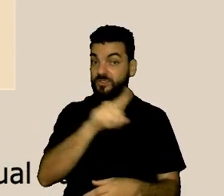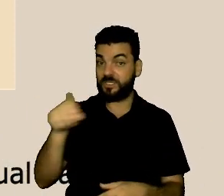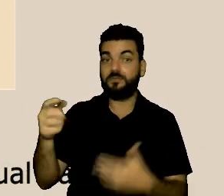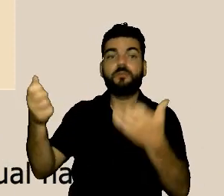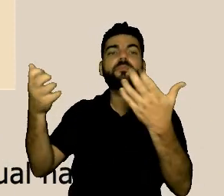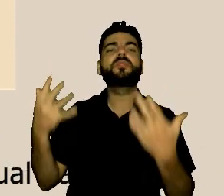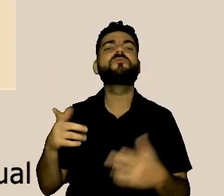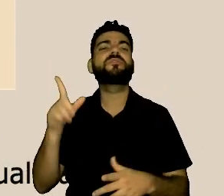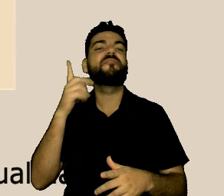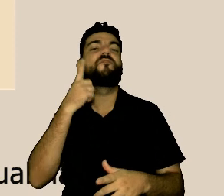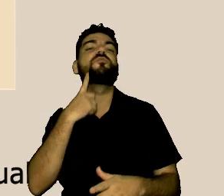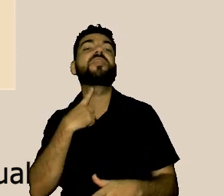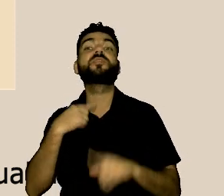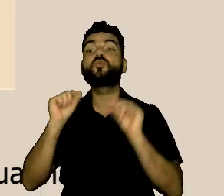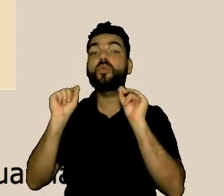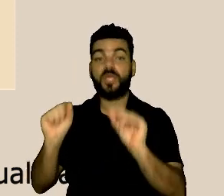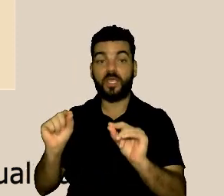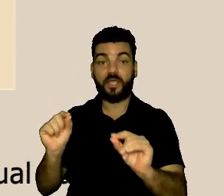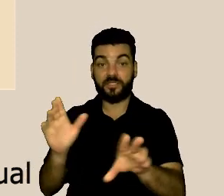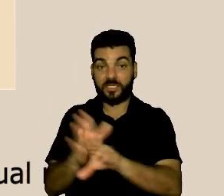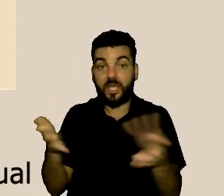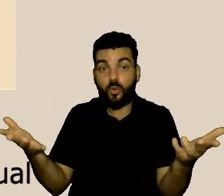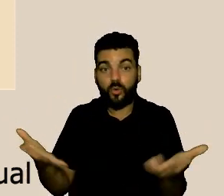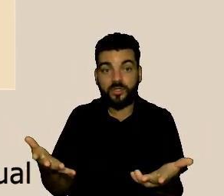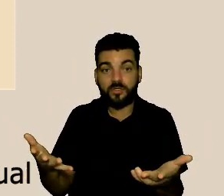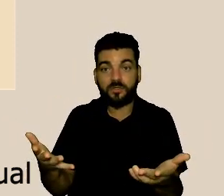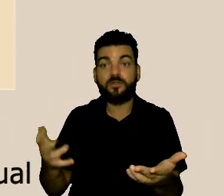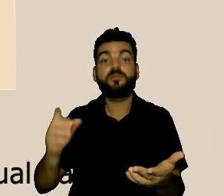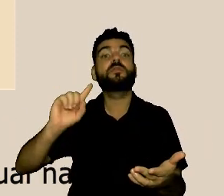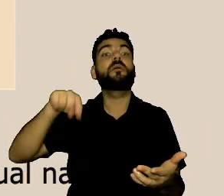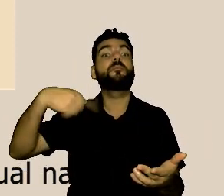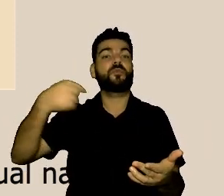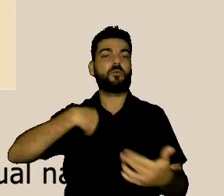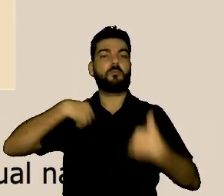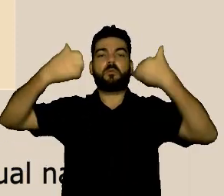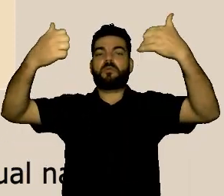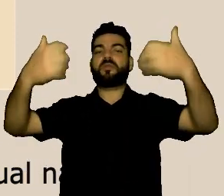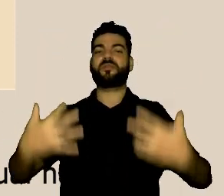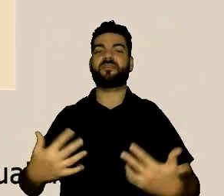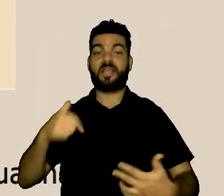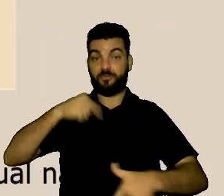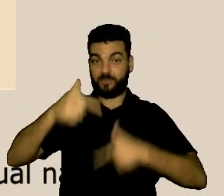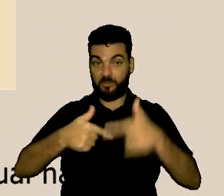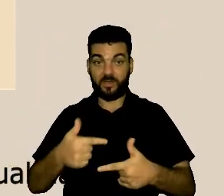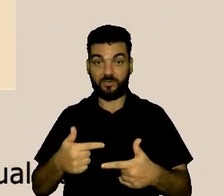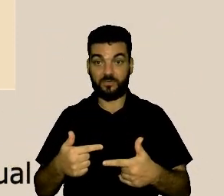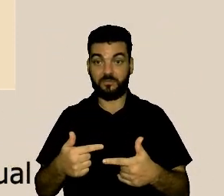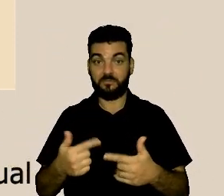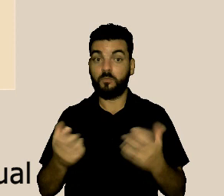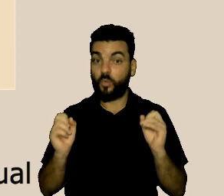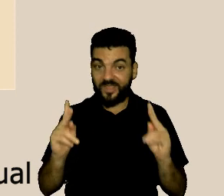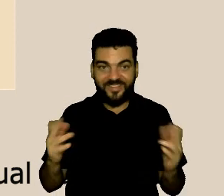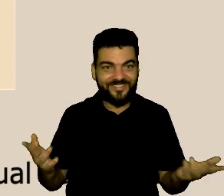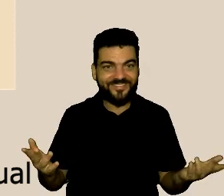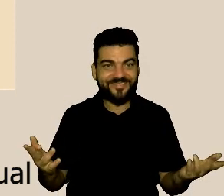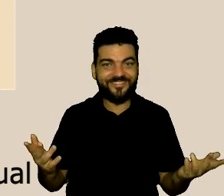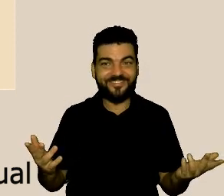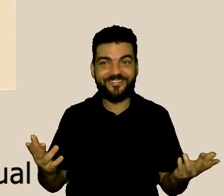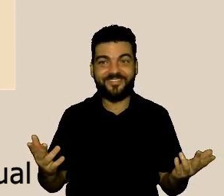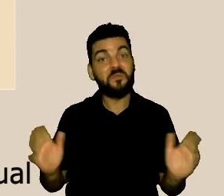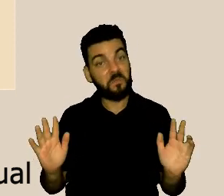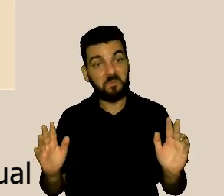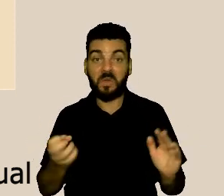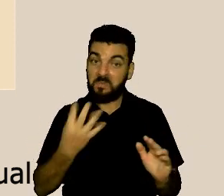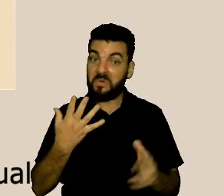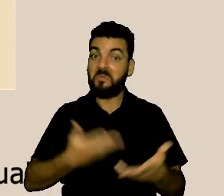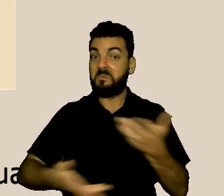expectativa sua chegando aqui depois eu vou falar a minha que eu tenho aqui no trabalho o seu trabalho aliás se a gente pudesse